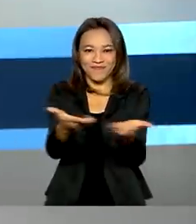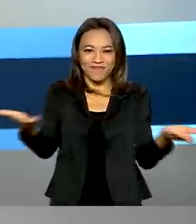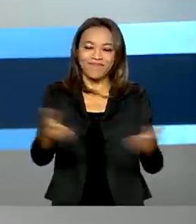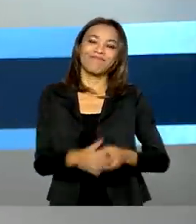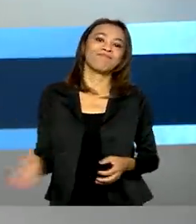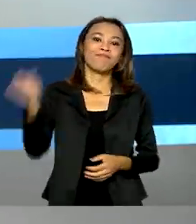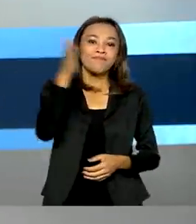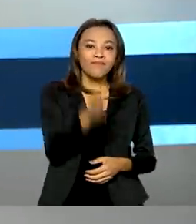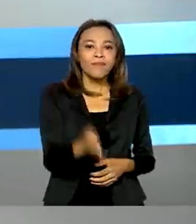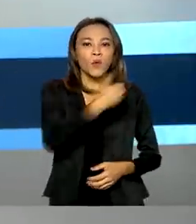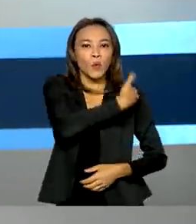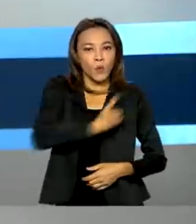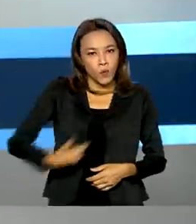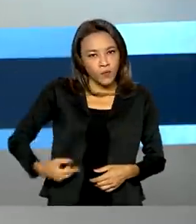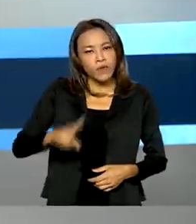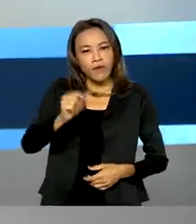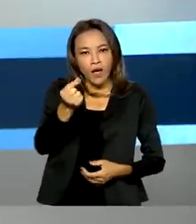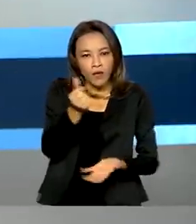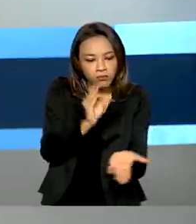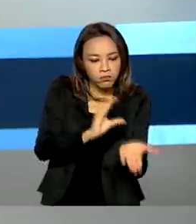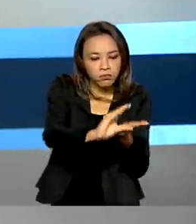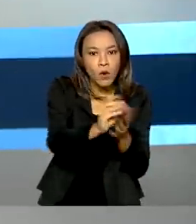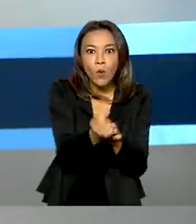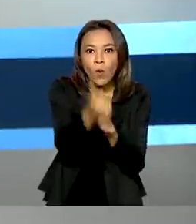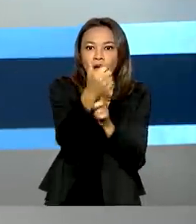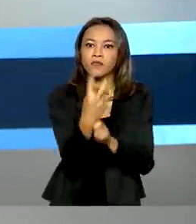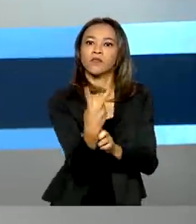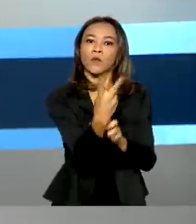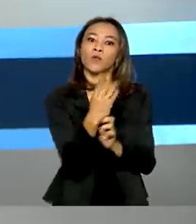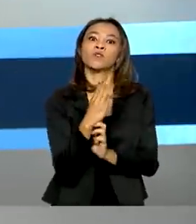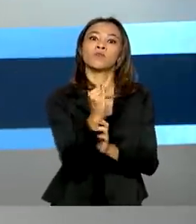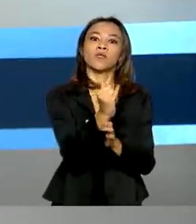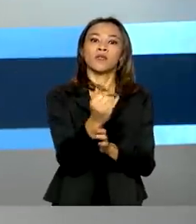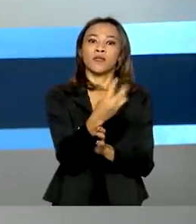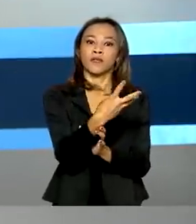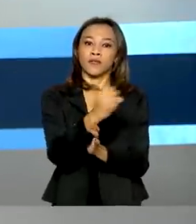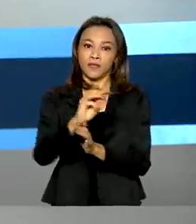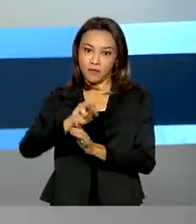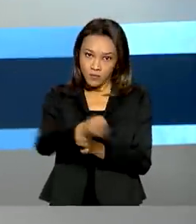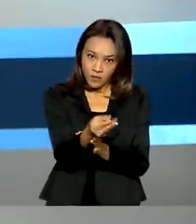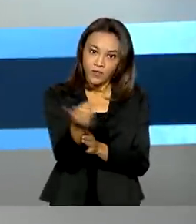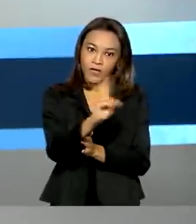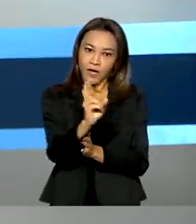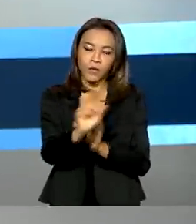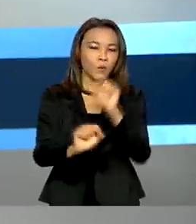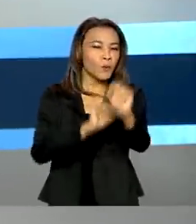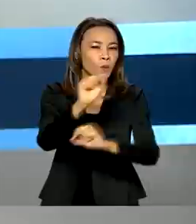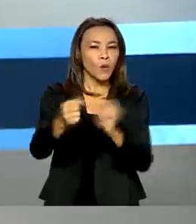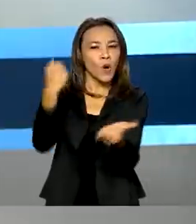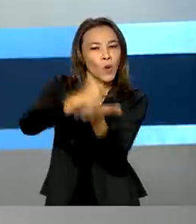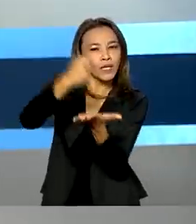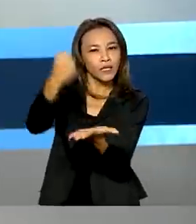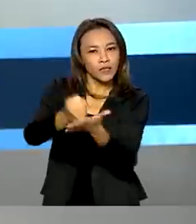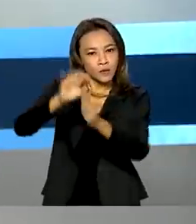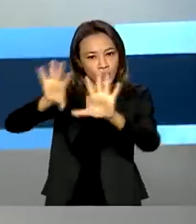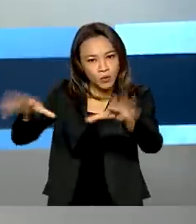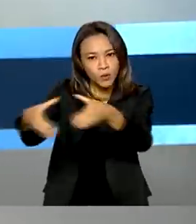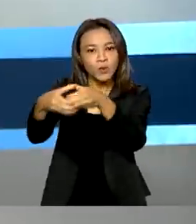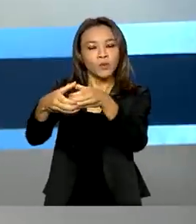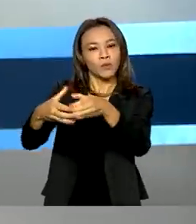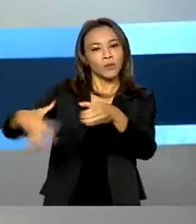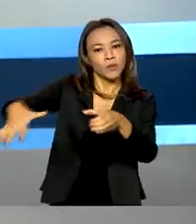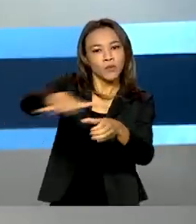E o governo vai investir quase 2 bilhões e 300 milhões de reais na contratação de equipes para o